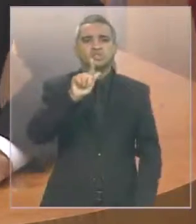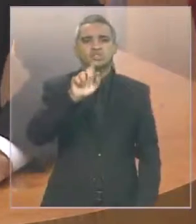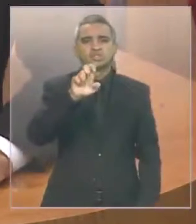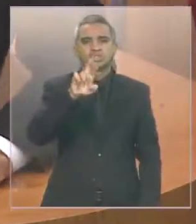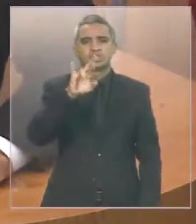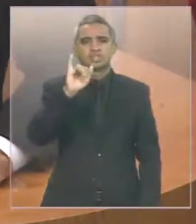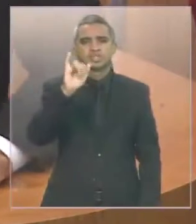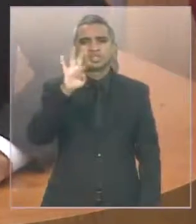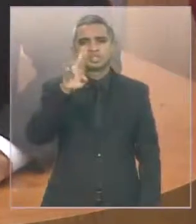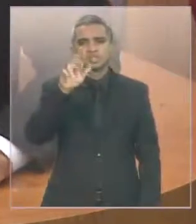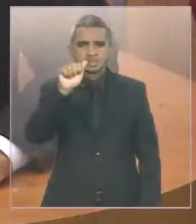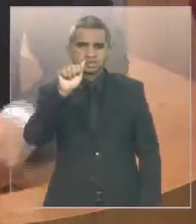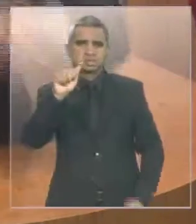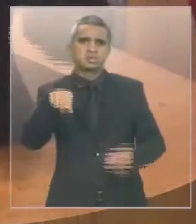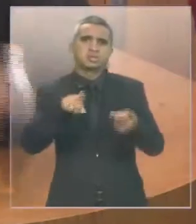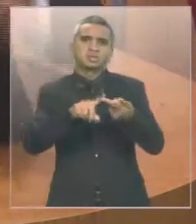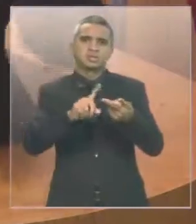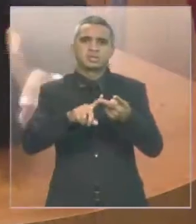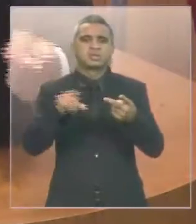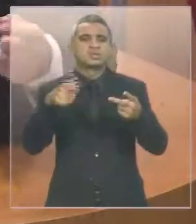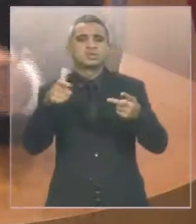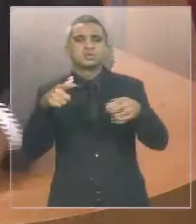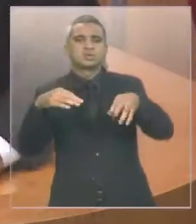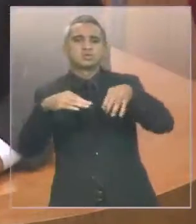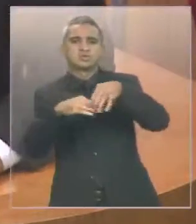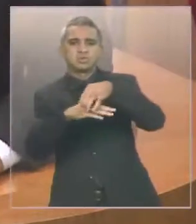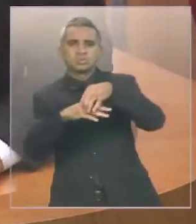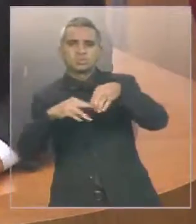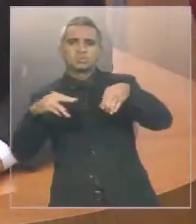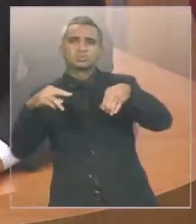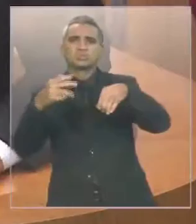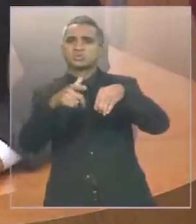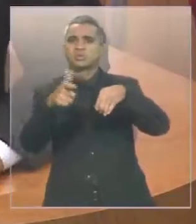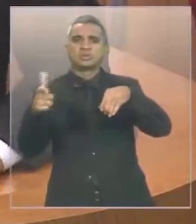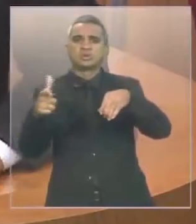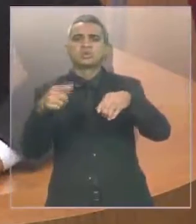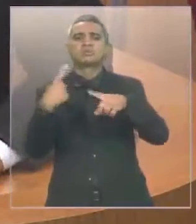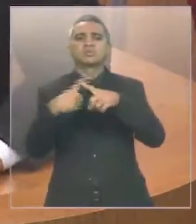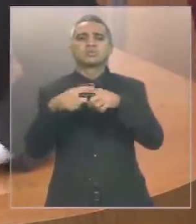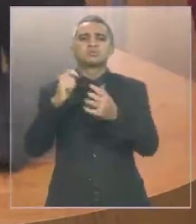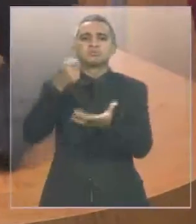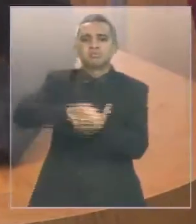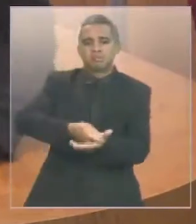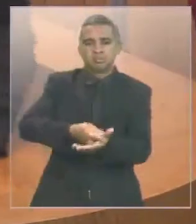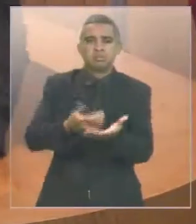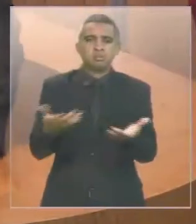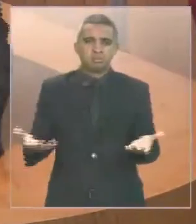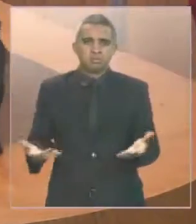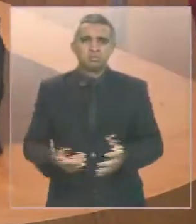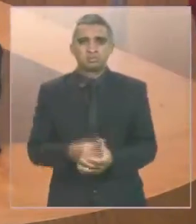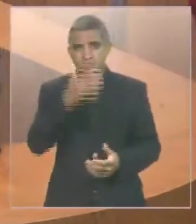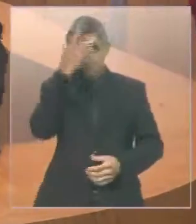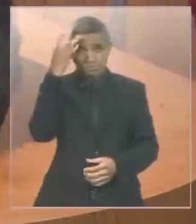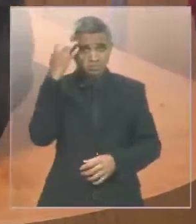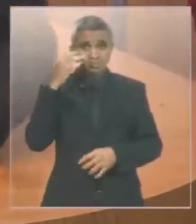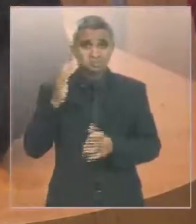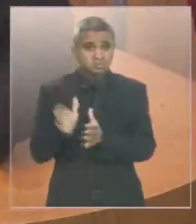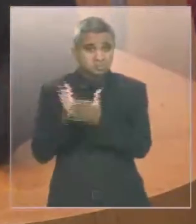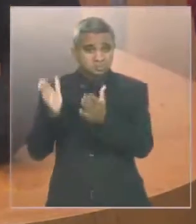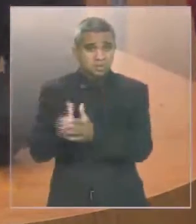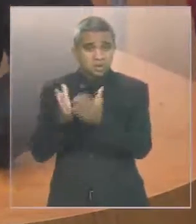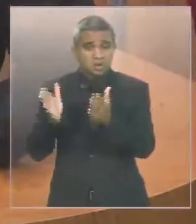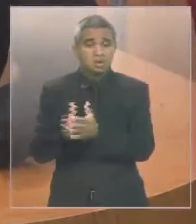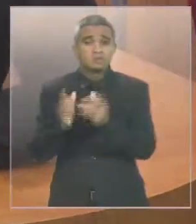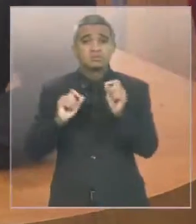a uma tomografia dentro do município porque tudo tem que se pagar. As pessoas pobres de Bacabal pagam um preço elevado